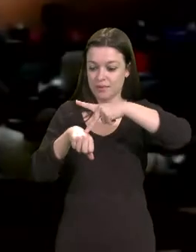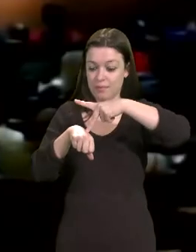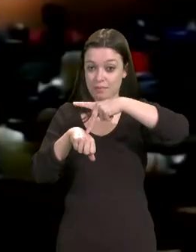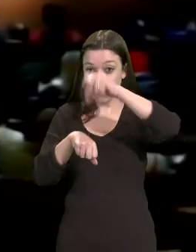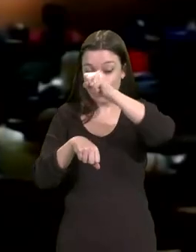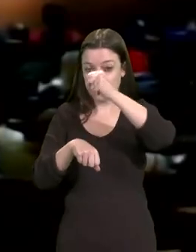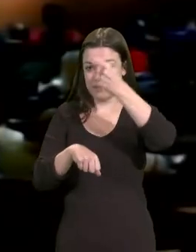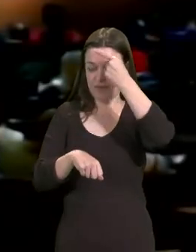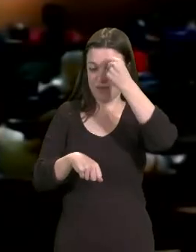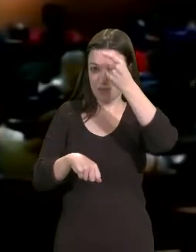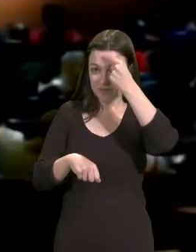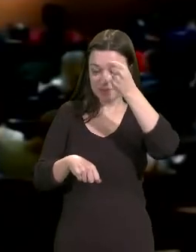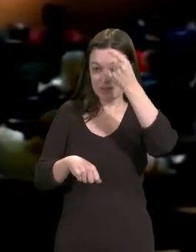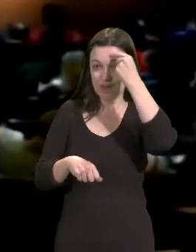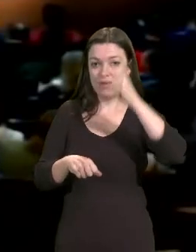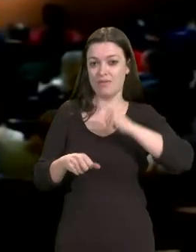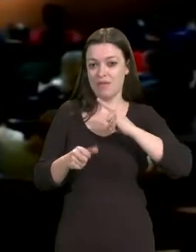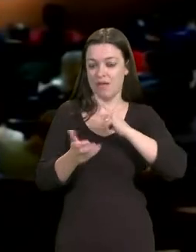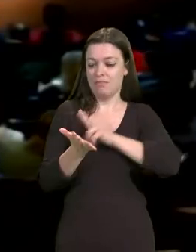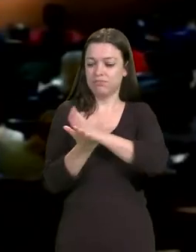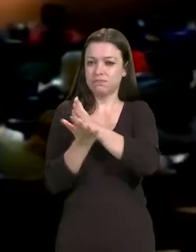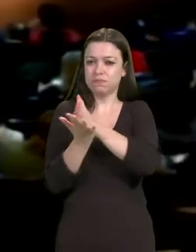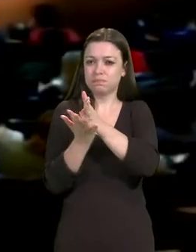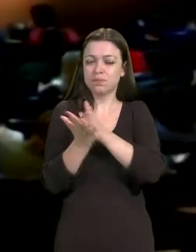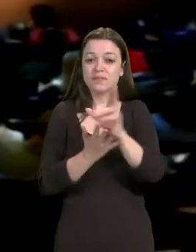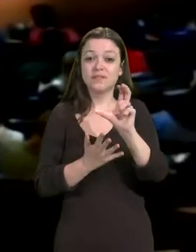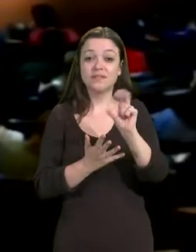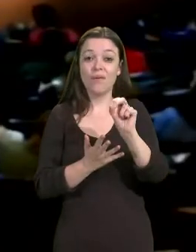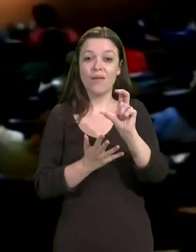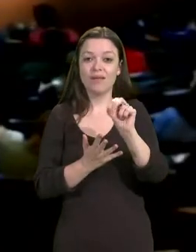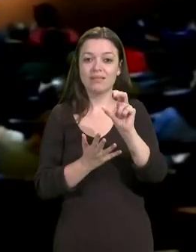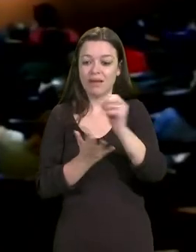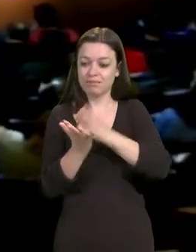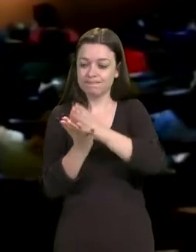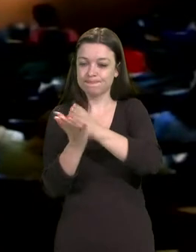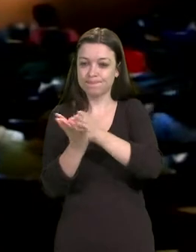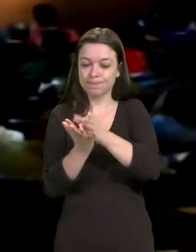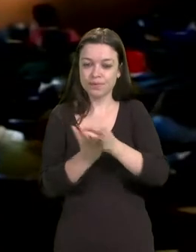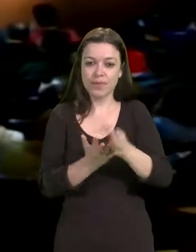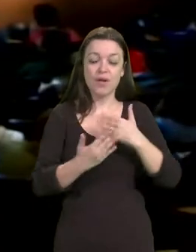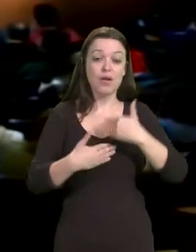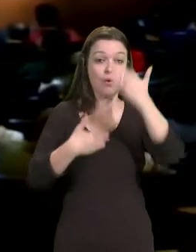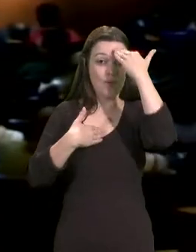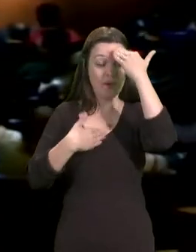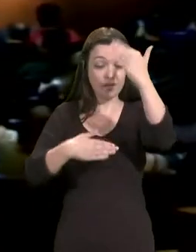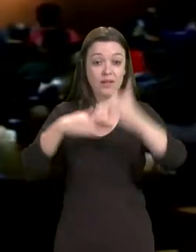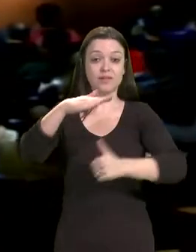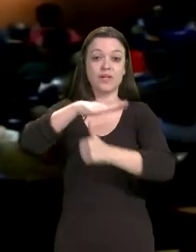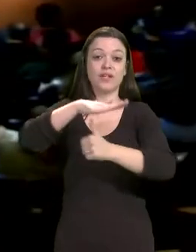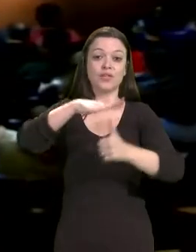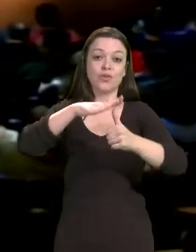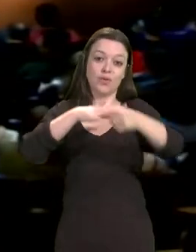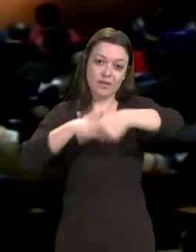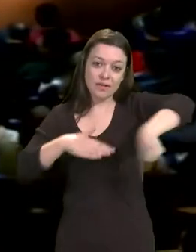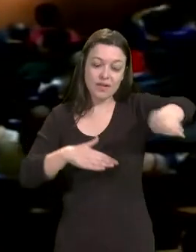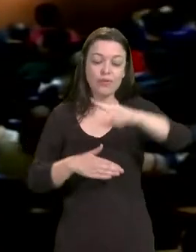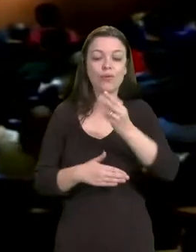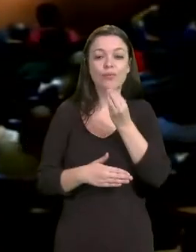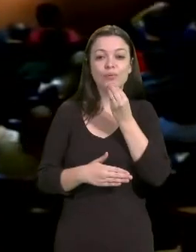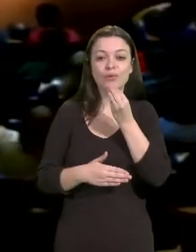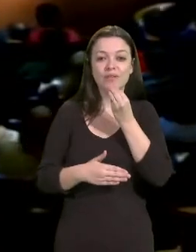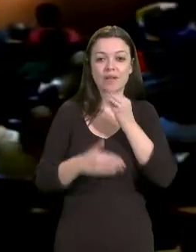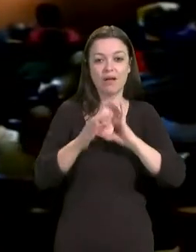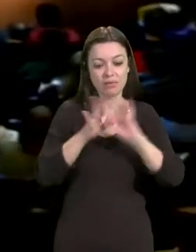quase 50 programas de pós-graduação, agradecem à reitoria pela oportunidade da fala.